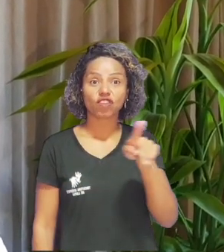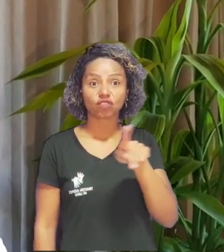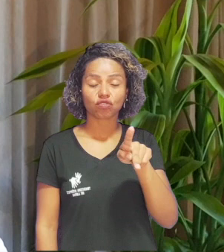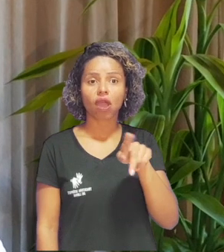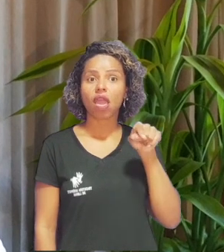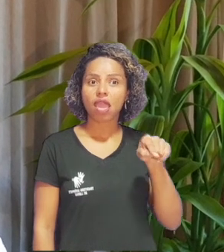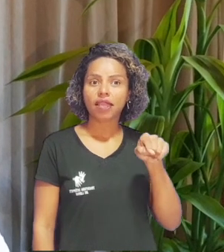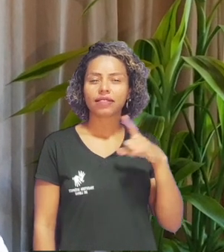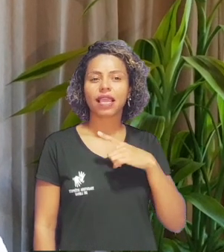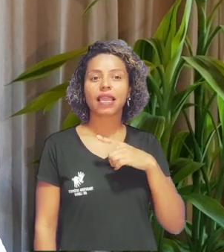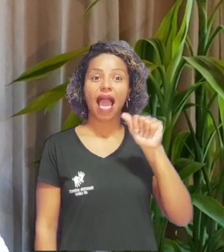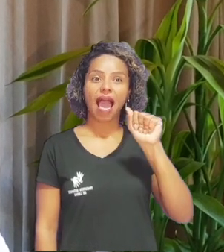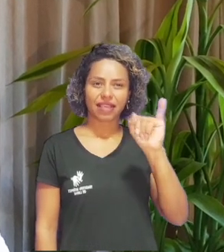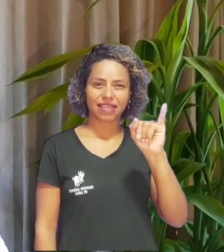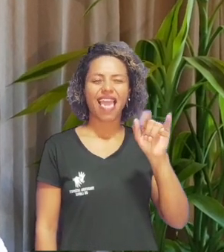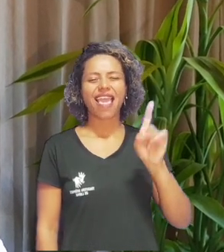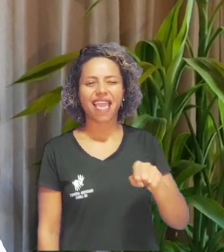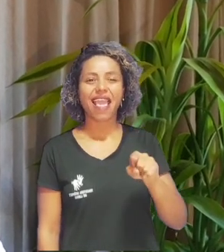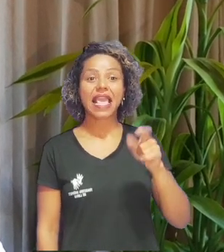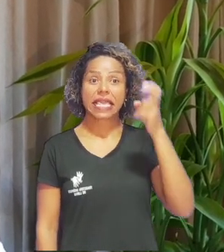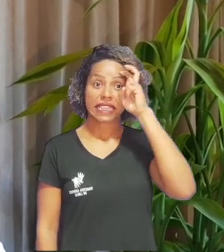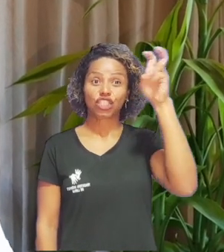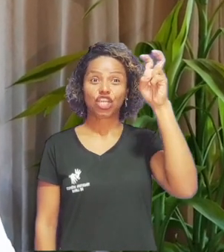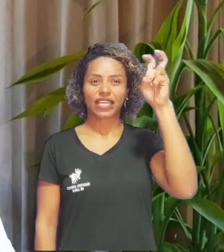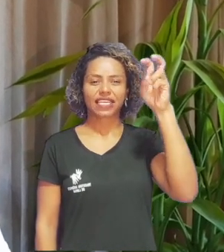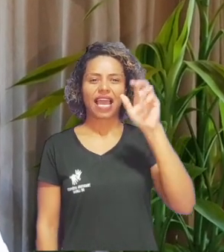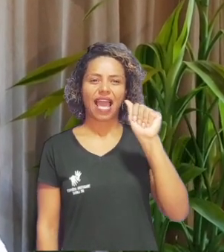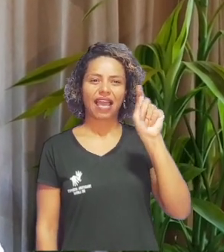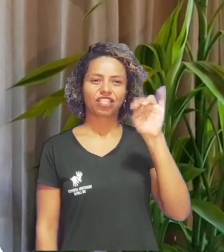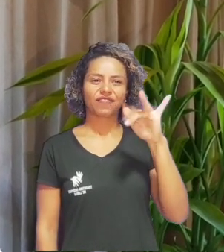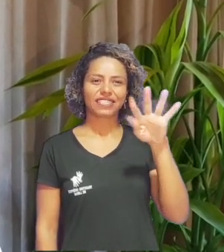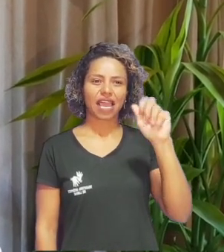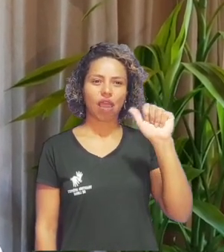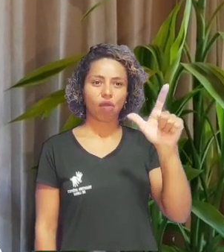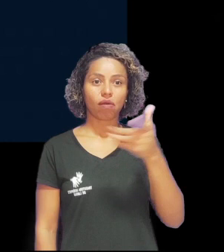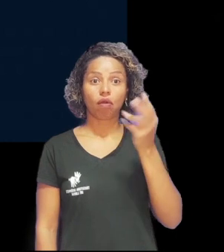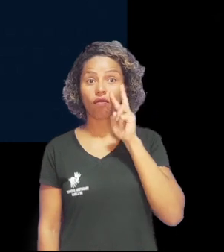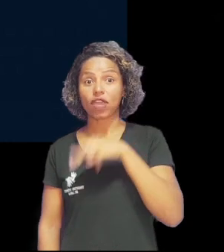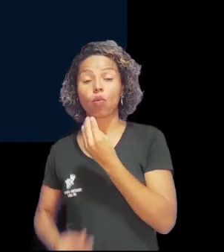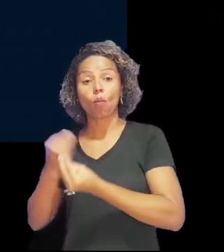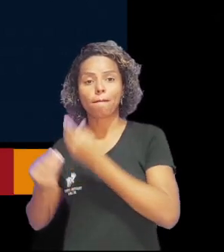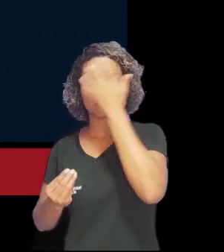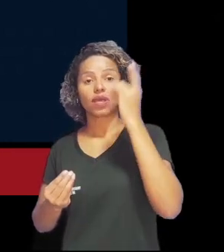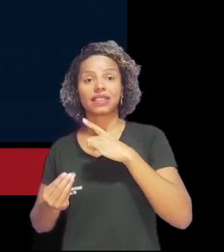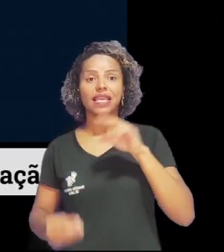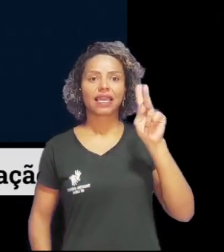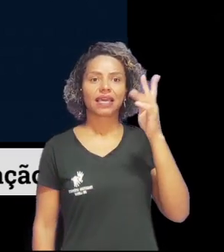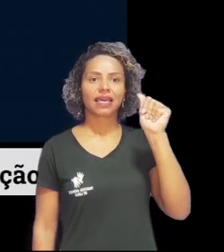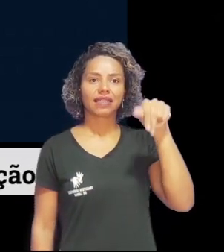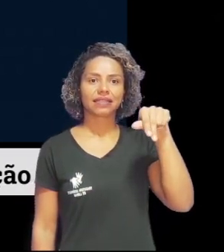professor aqui do campus, que utiliza a inteligência artificial para o diagnóstico da ranceníase. A pesquisa envolveu